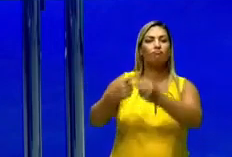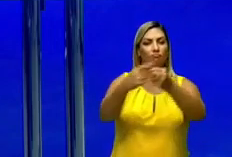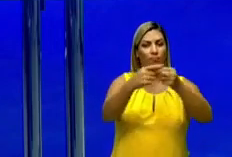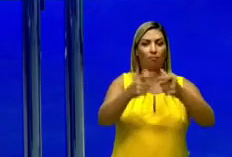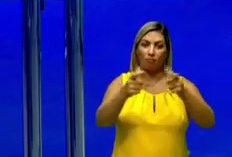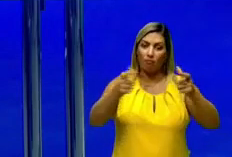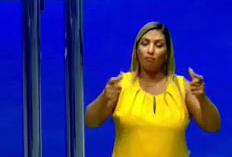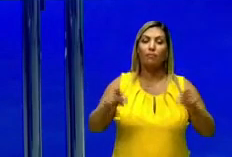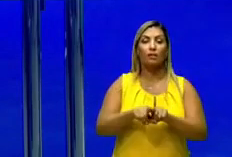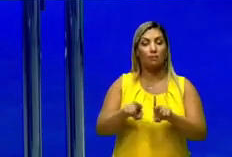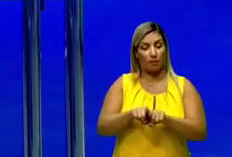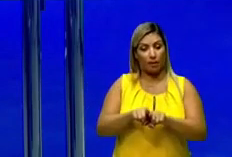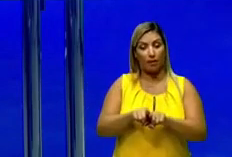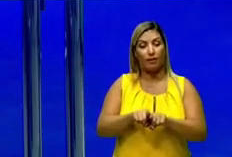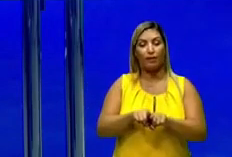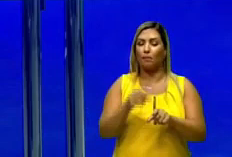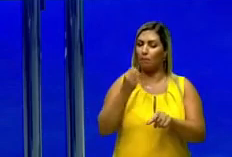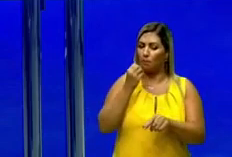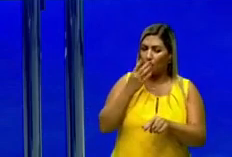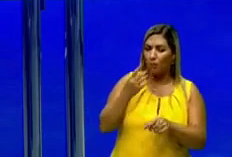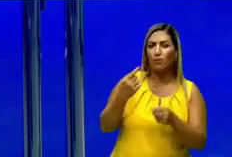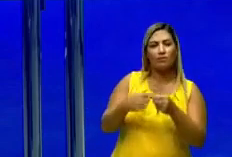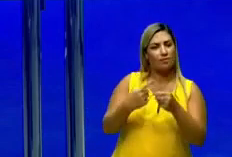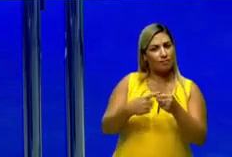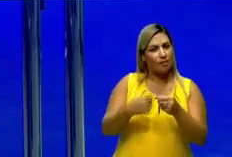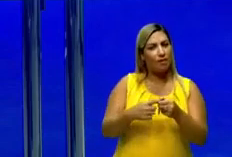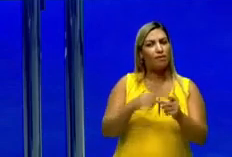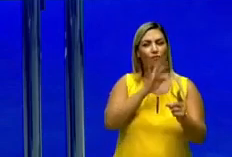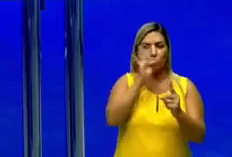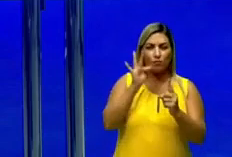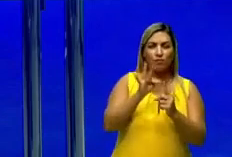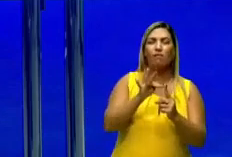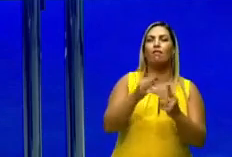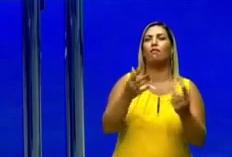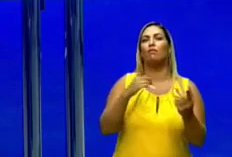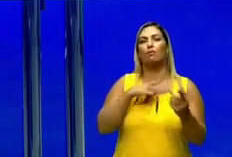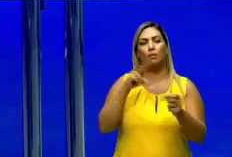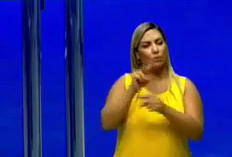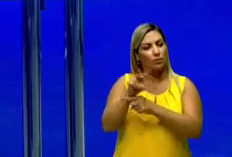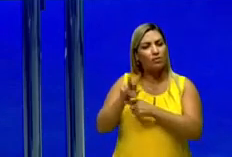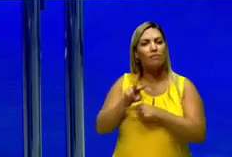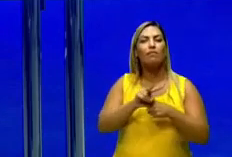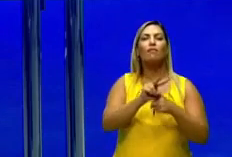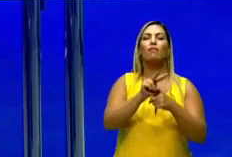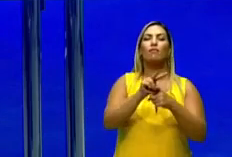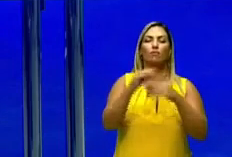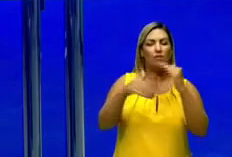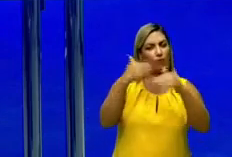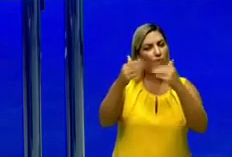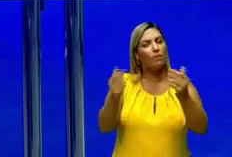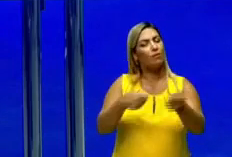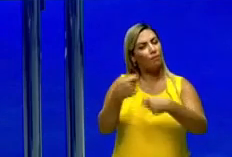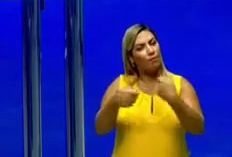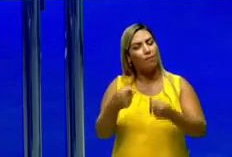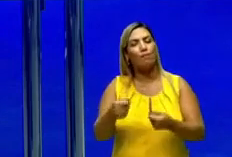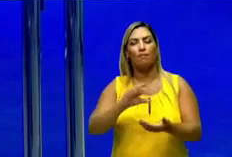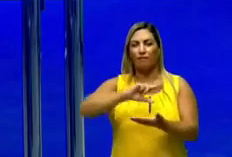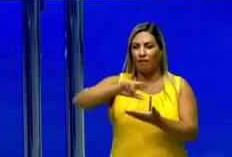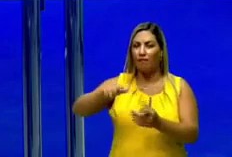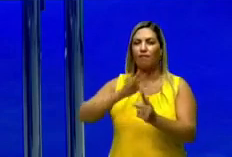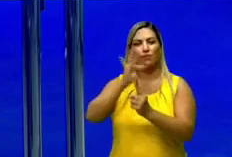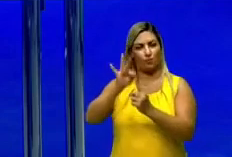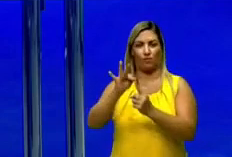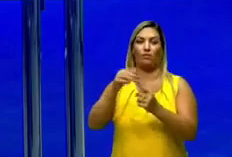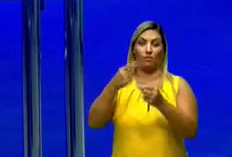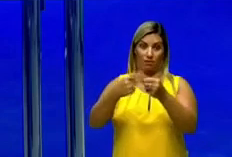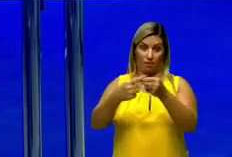olha só a cidade, né? Muito boa, tem lá as funções dela para proteção, para desenvolvimento econômico, várias funções